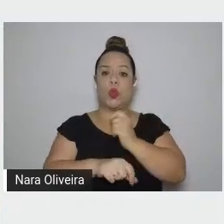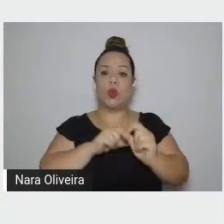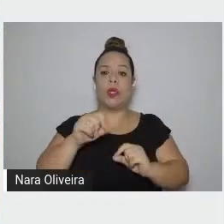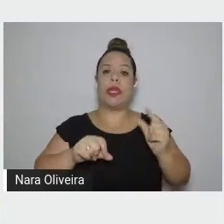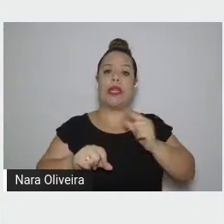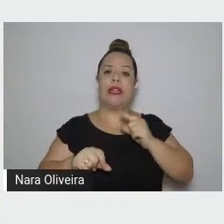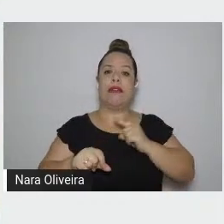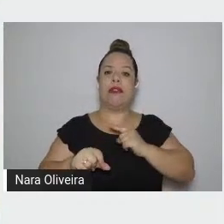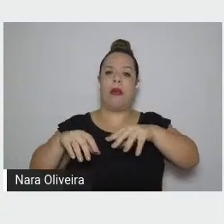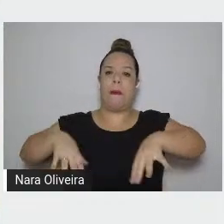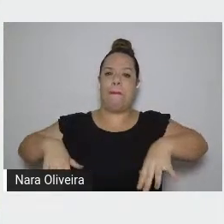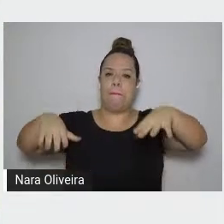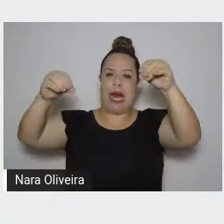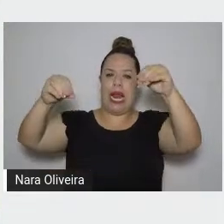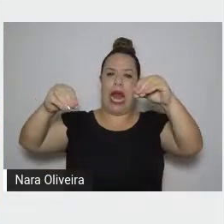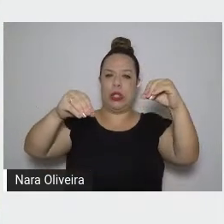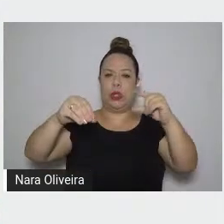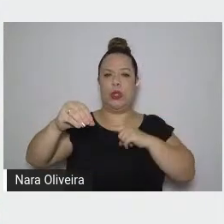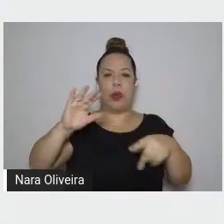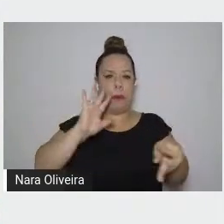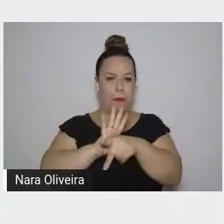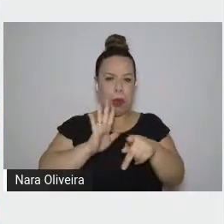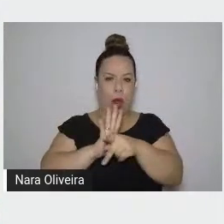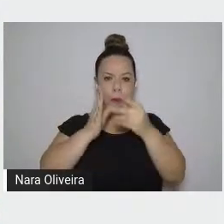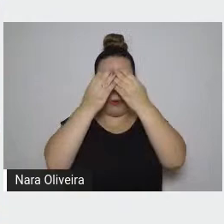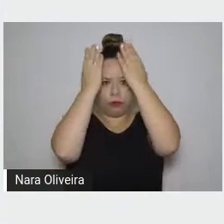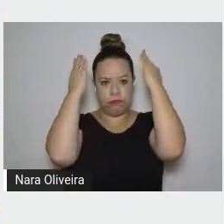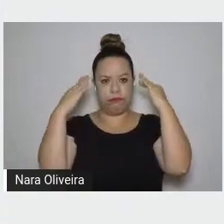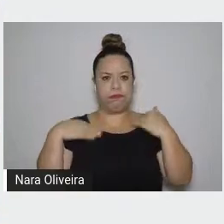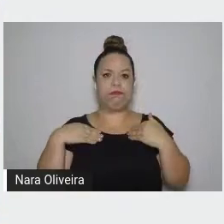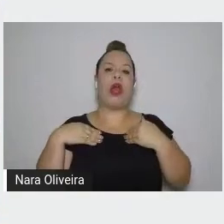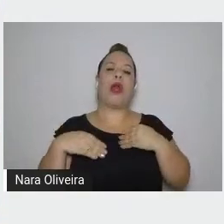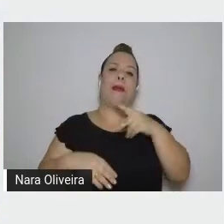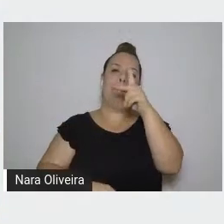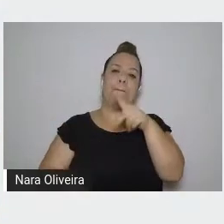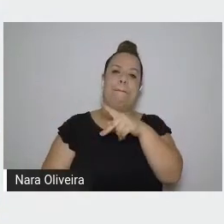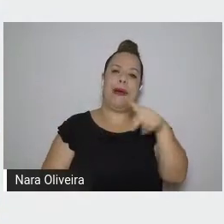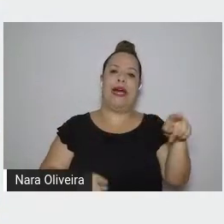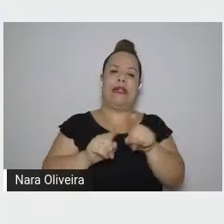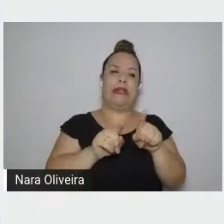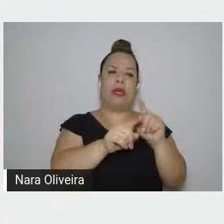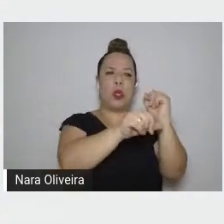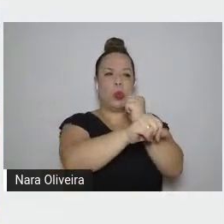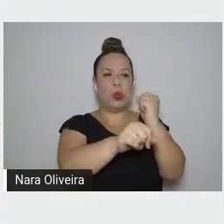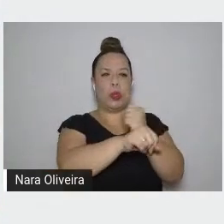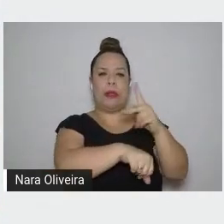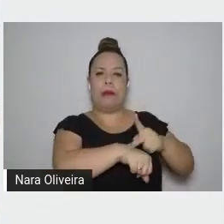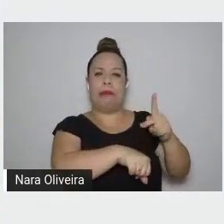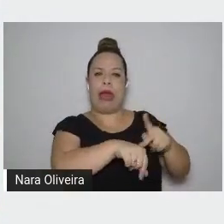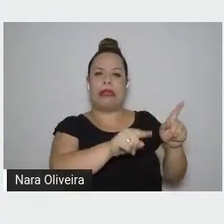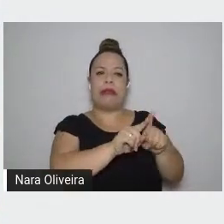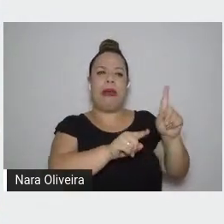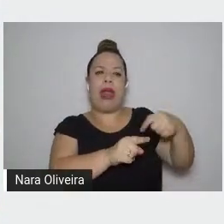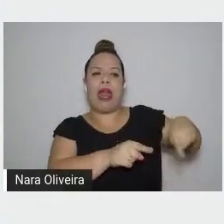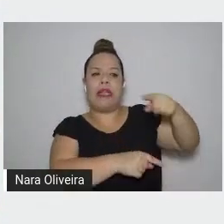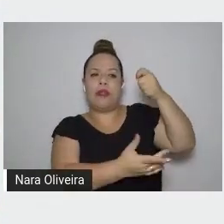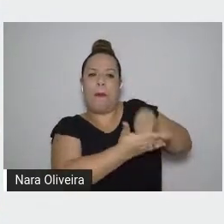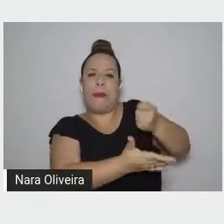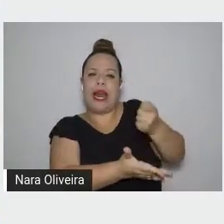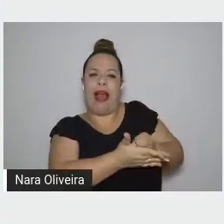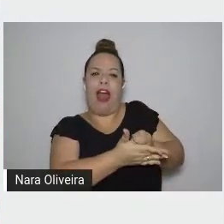palácio convento, construído com pedras enormes e